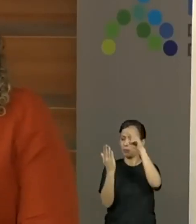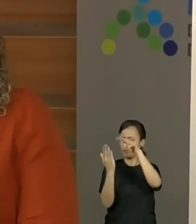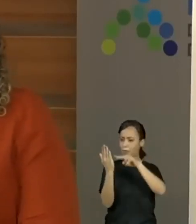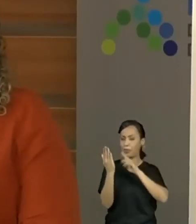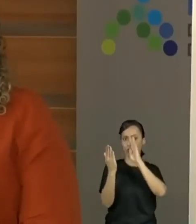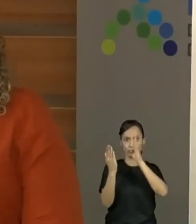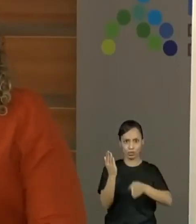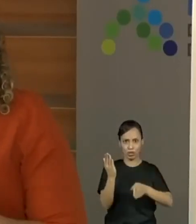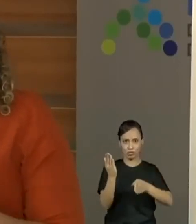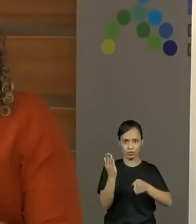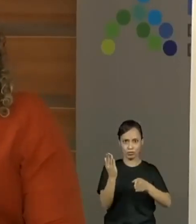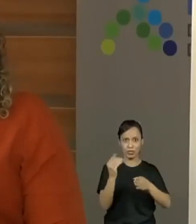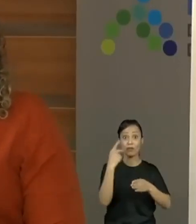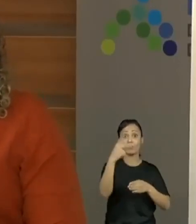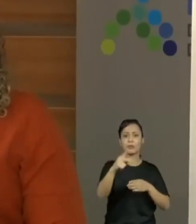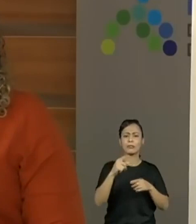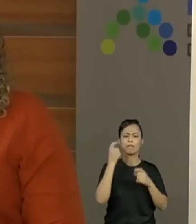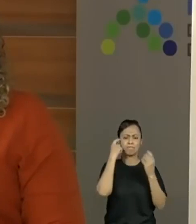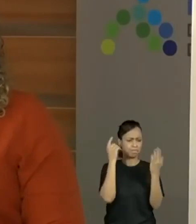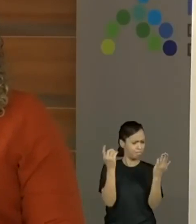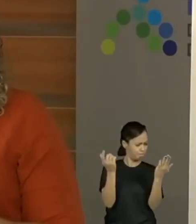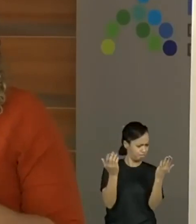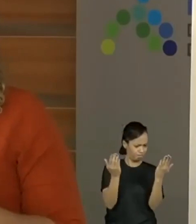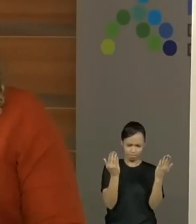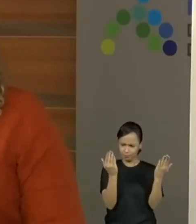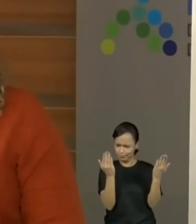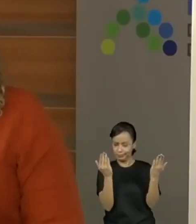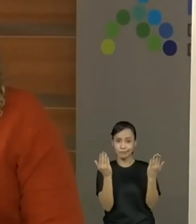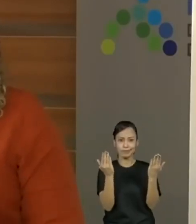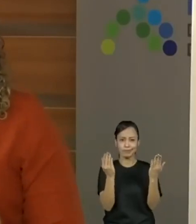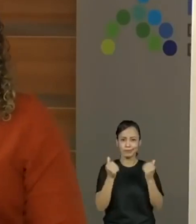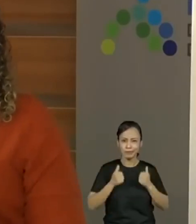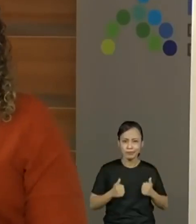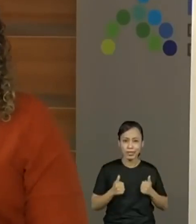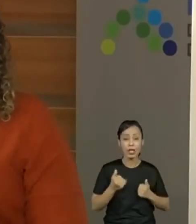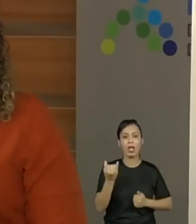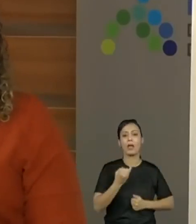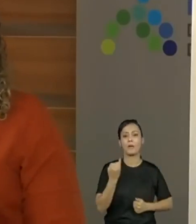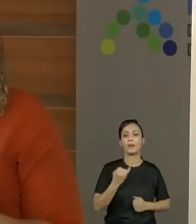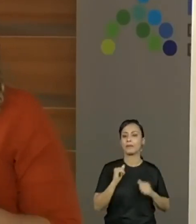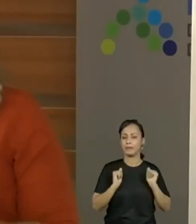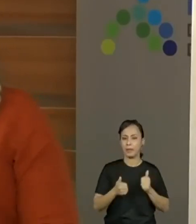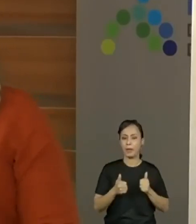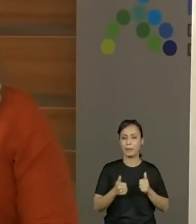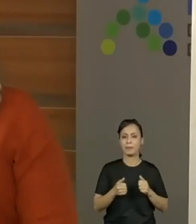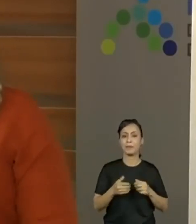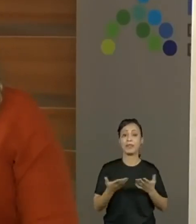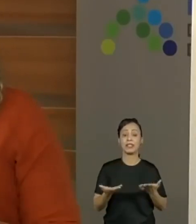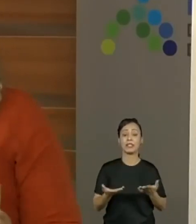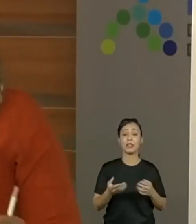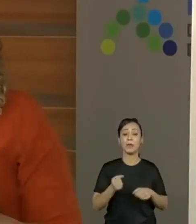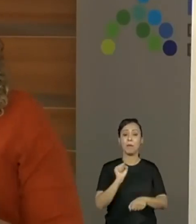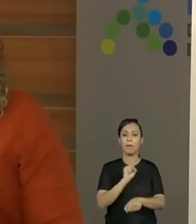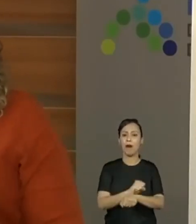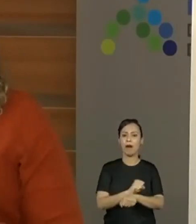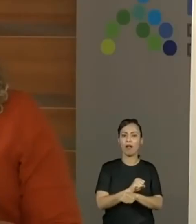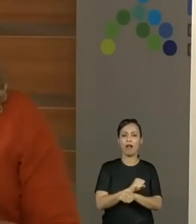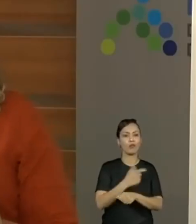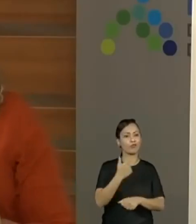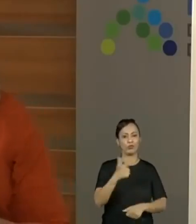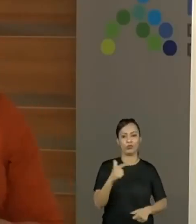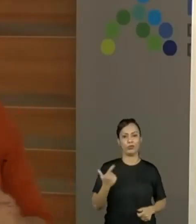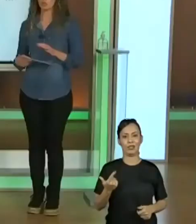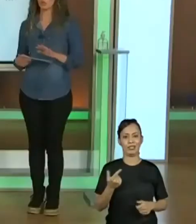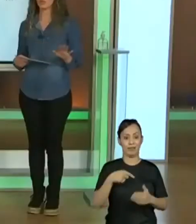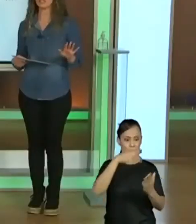sequência e depois a gente conversa sobre eles. Esse procedimento é importante, tá bom? Que eu não pare ali para antes da gente ler o